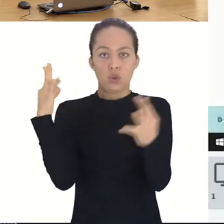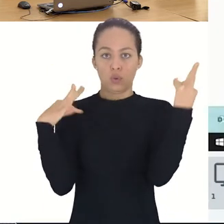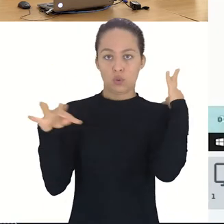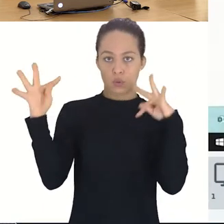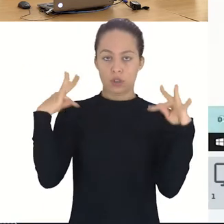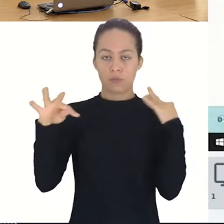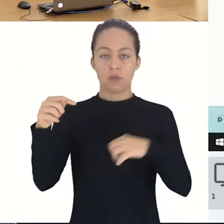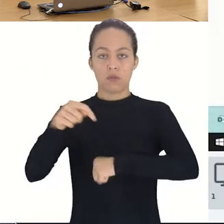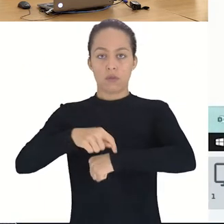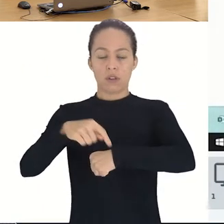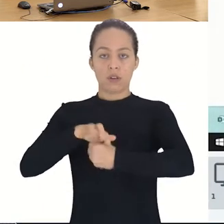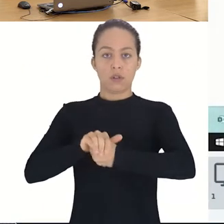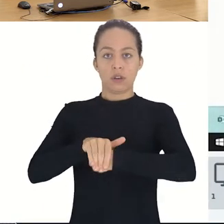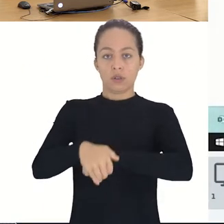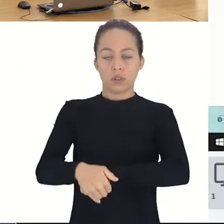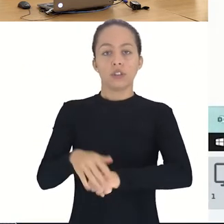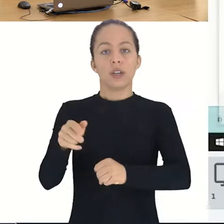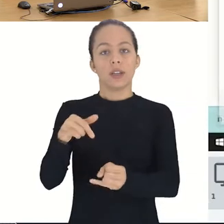Campus Vitória.